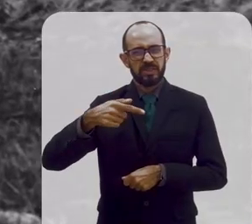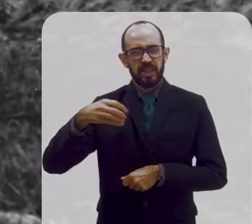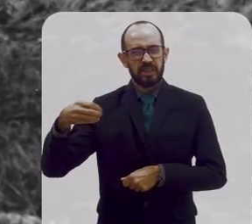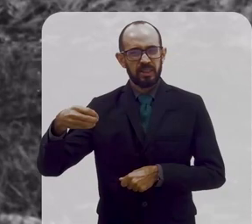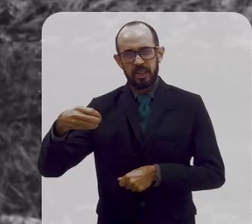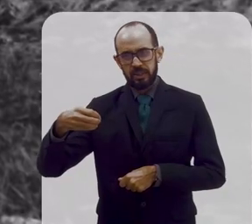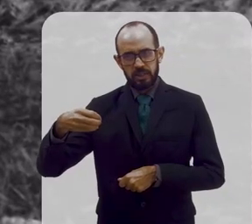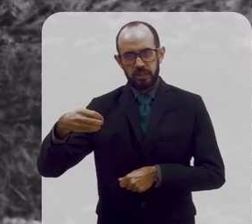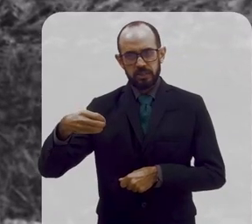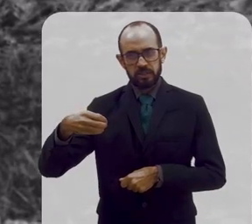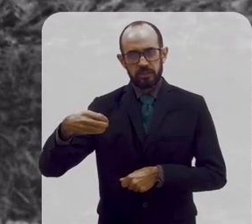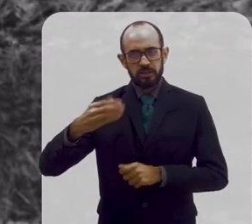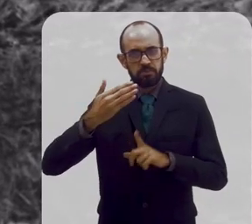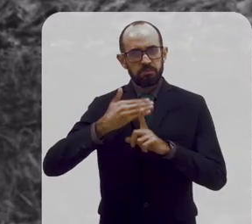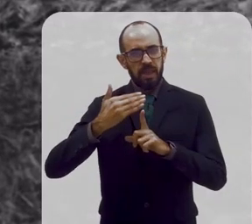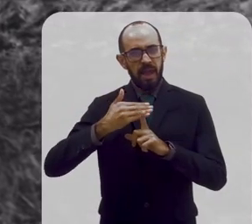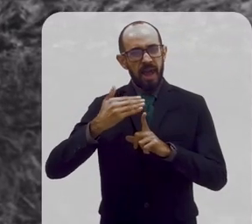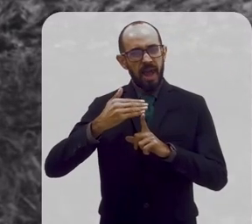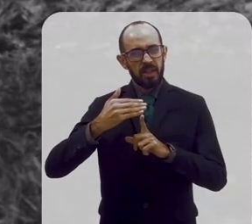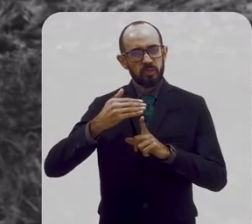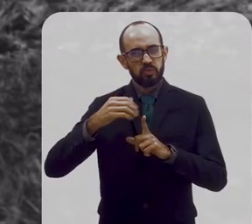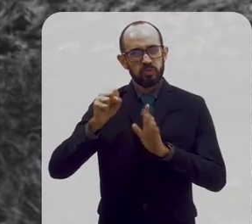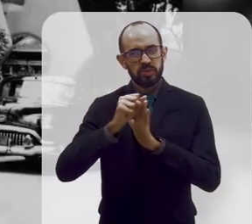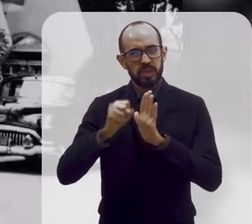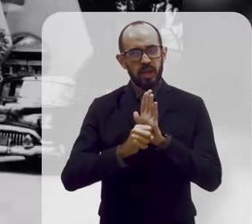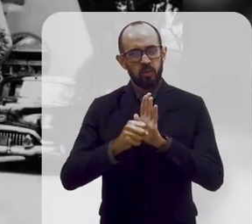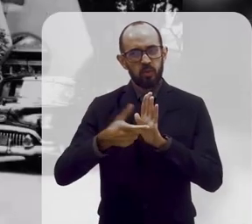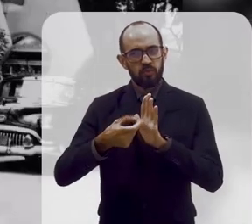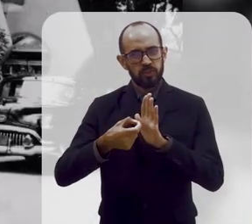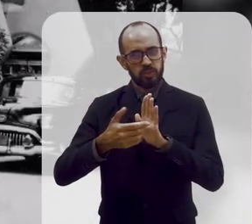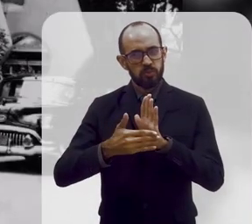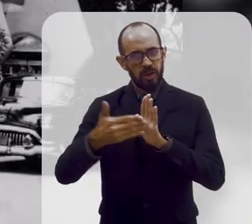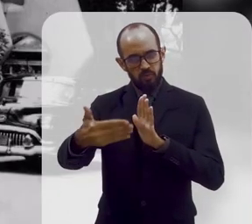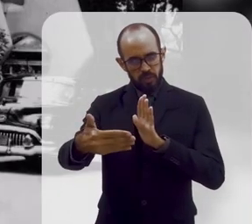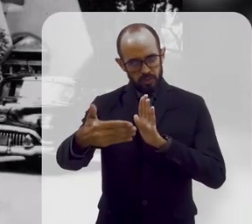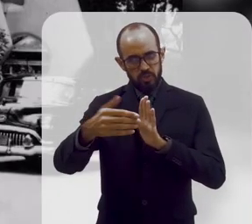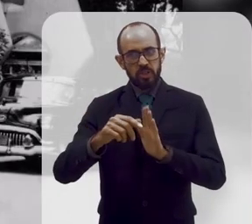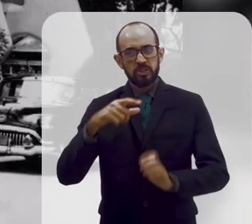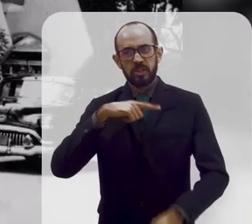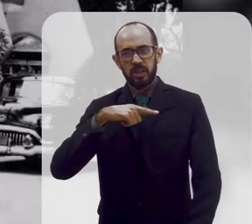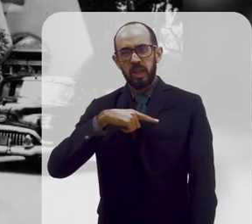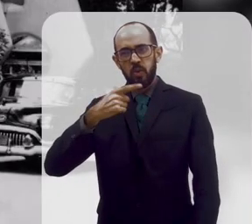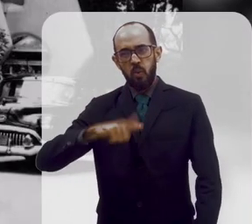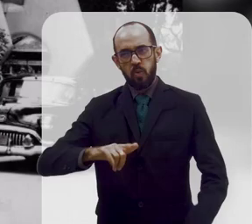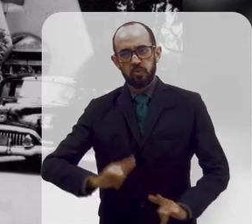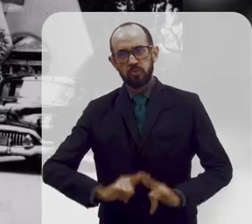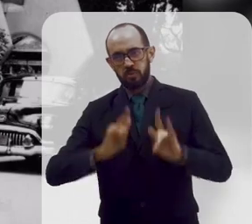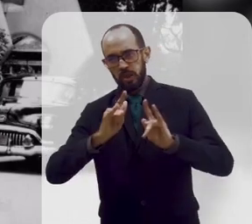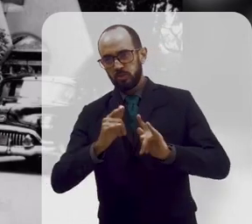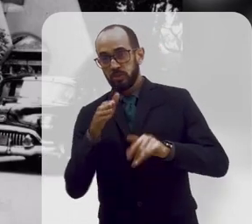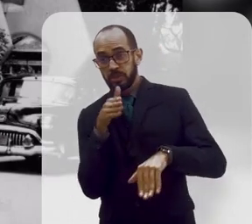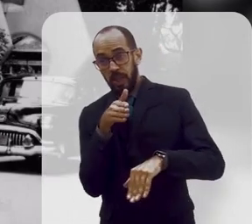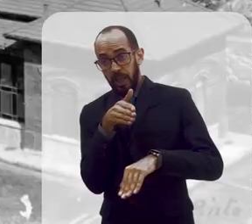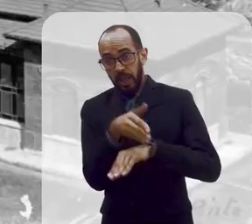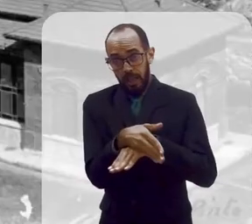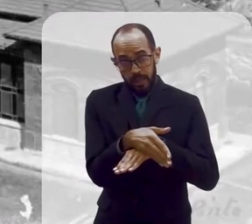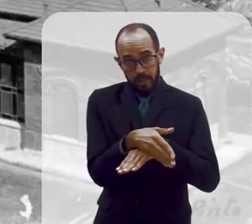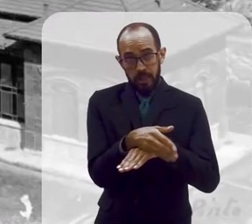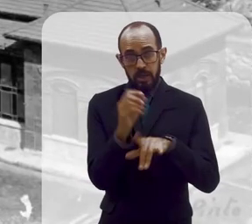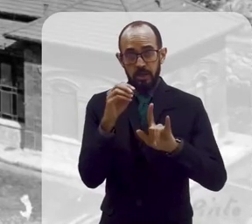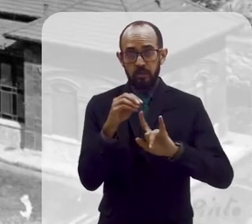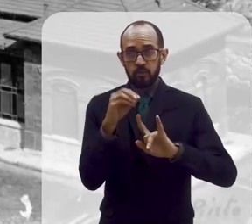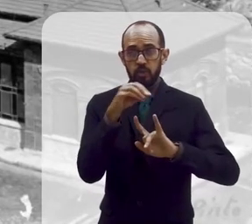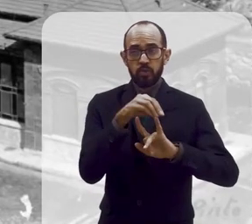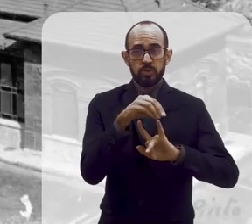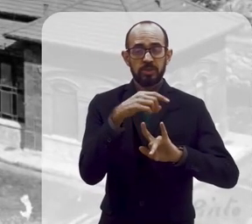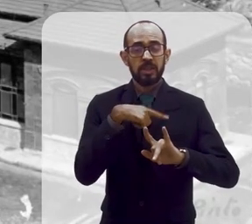já do século XX. Então, nós temos uma série de outros prédios que são modernistas. Então, hoje, quando você entra na Fundação